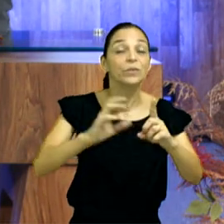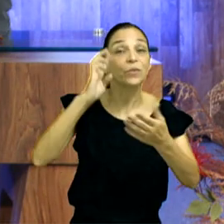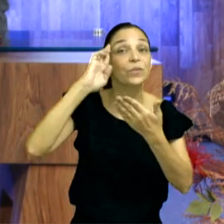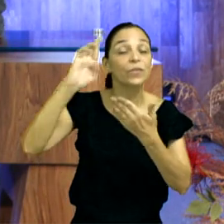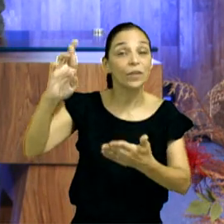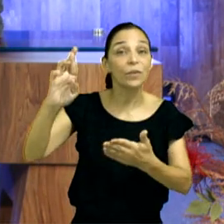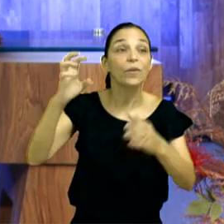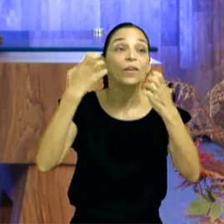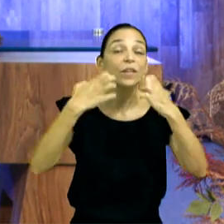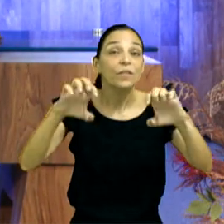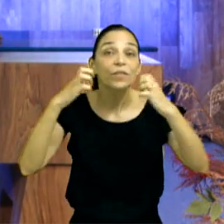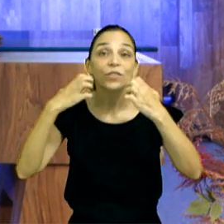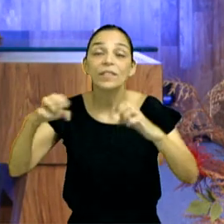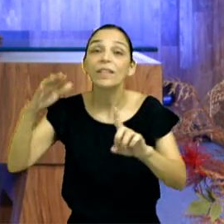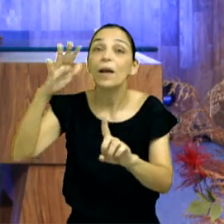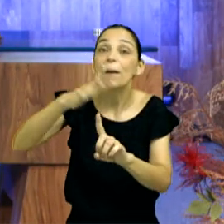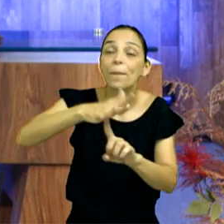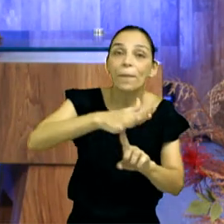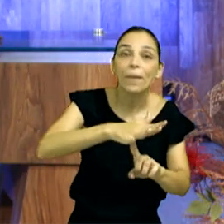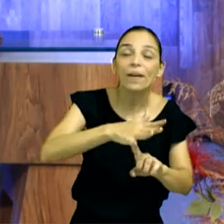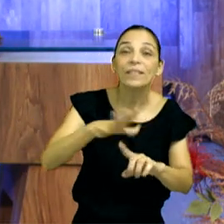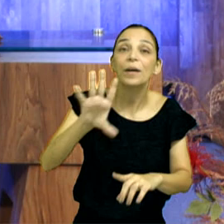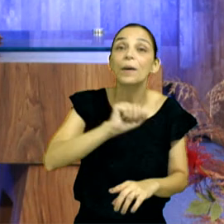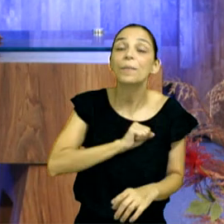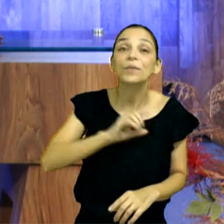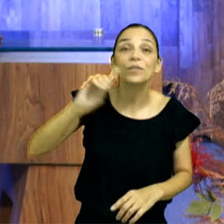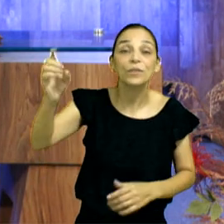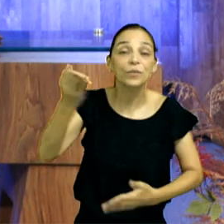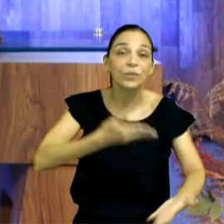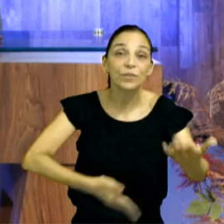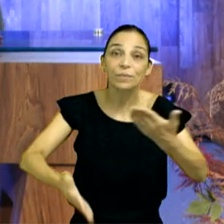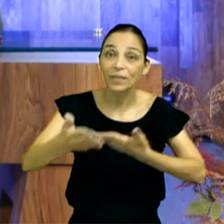de evangelizar nas praças, de falar do amor de Deus.